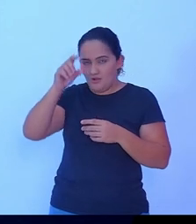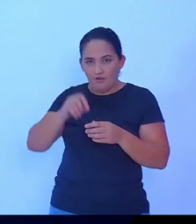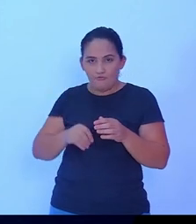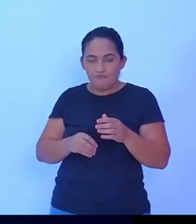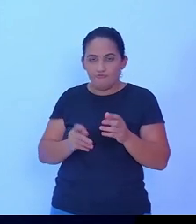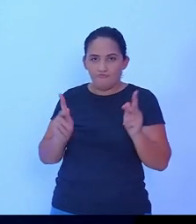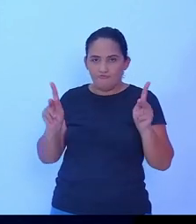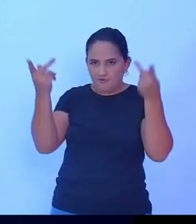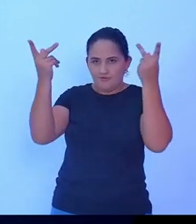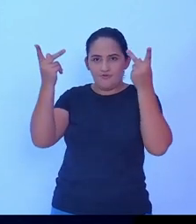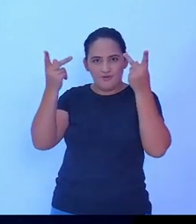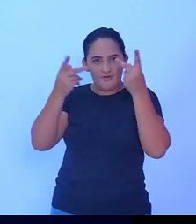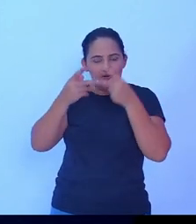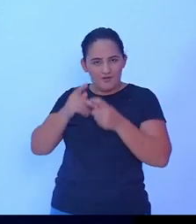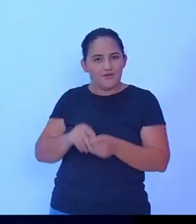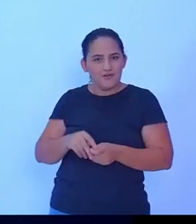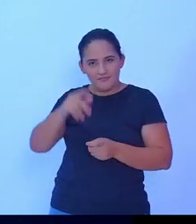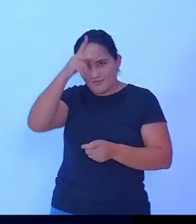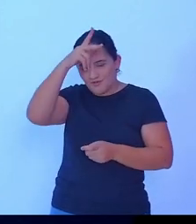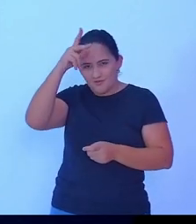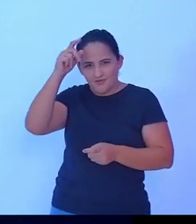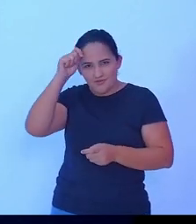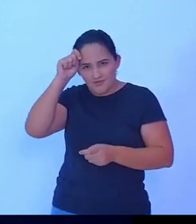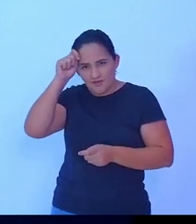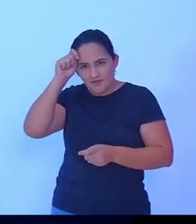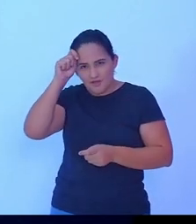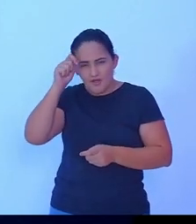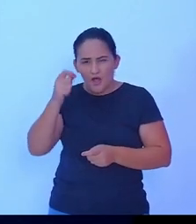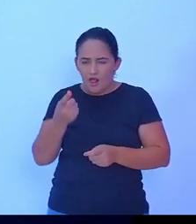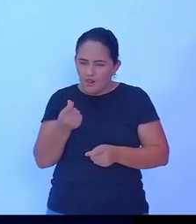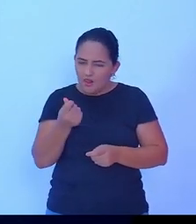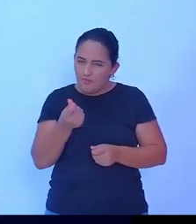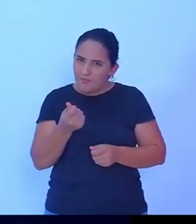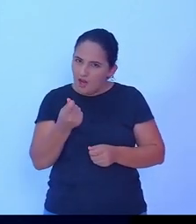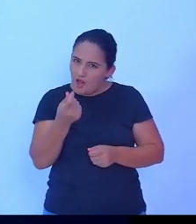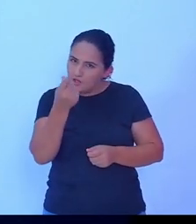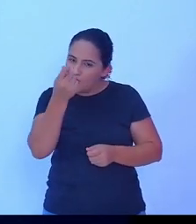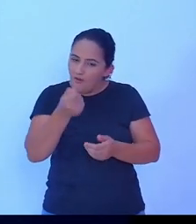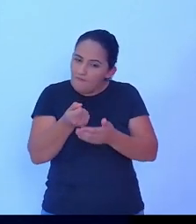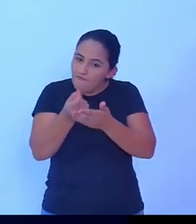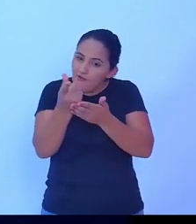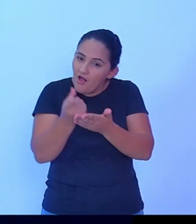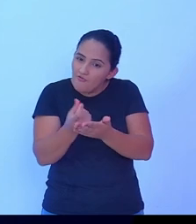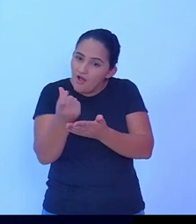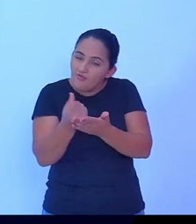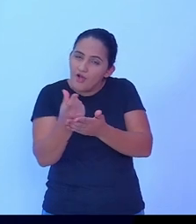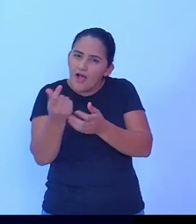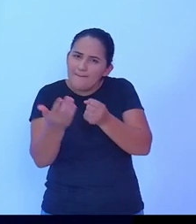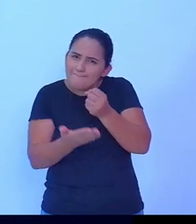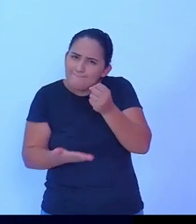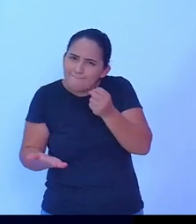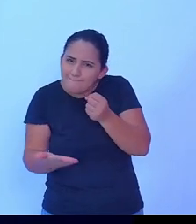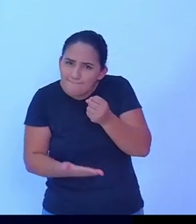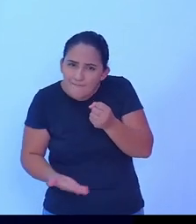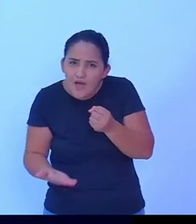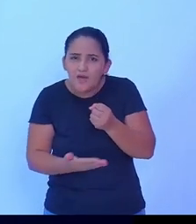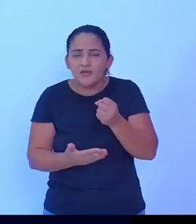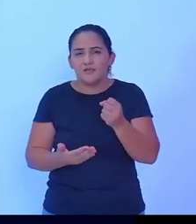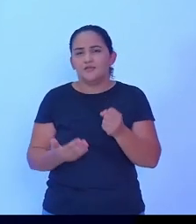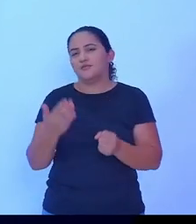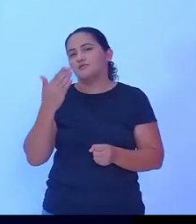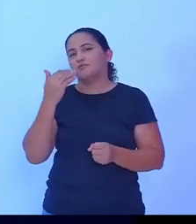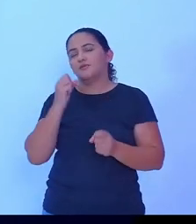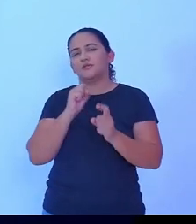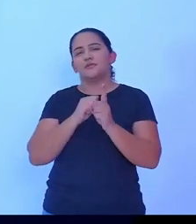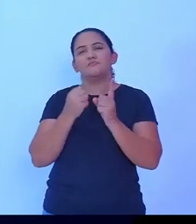vai melhorar um pouco o orçamento, porque é a base da sustentação de uma alimentação saudável. O que